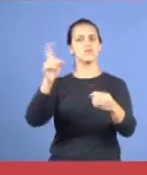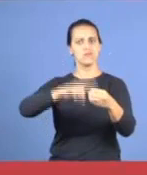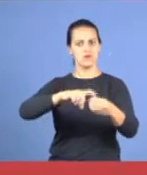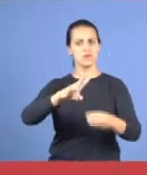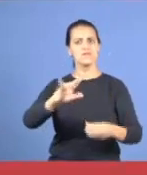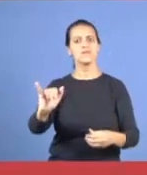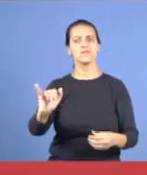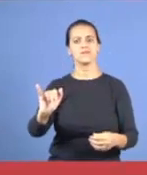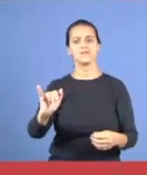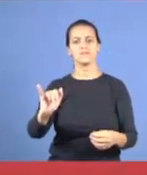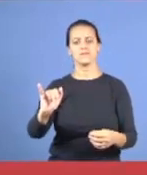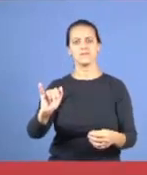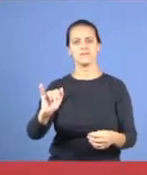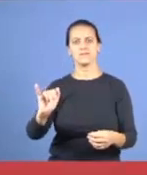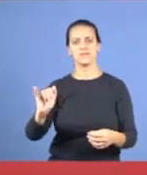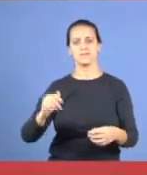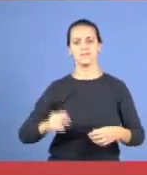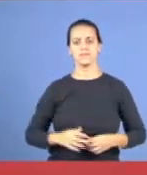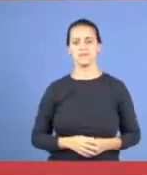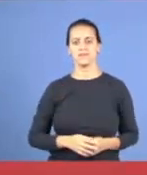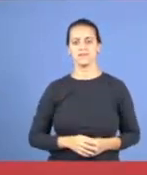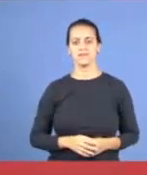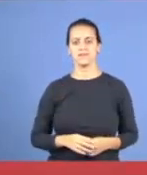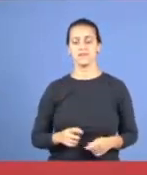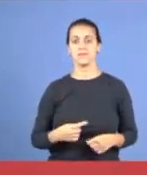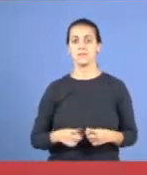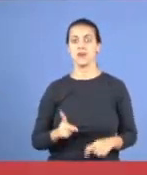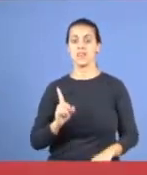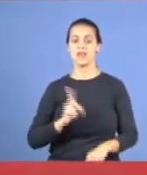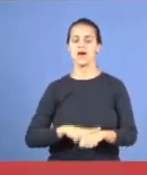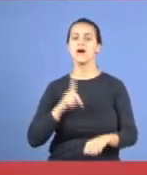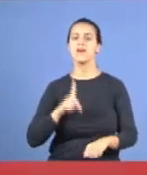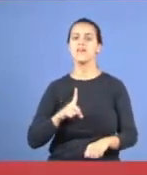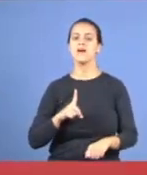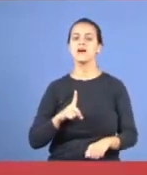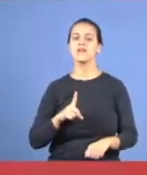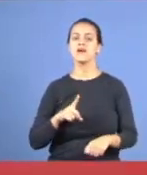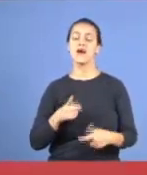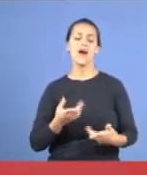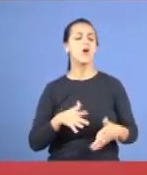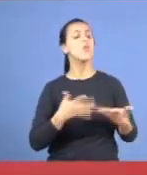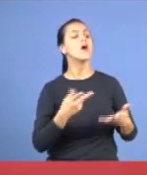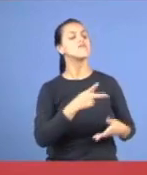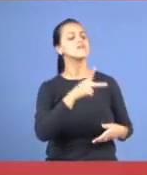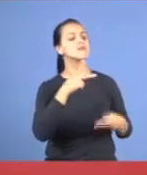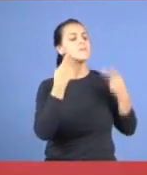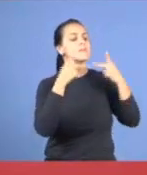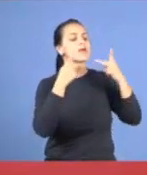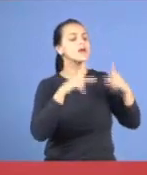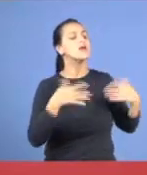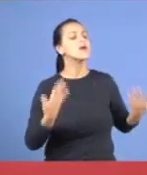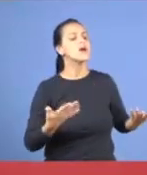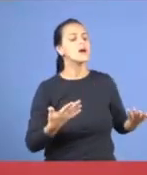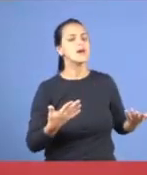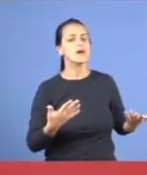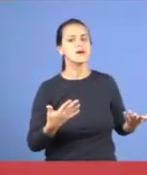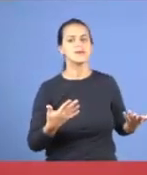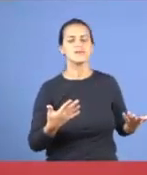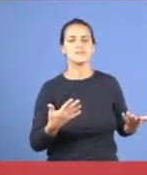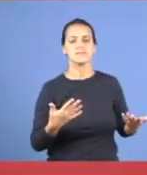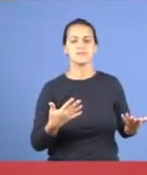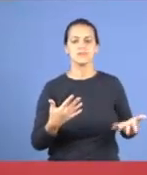mas lá, qual foi a sua mensagem? Não, estava pregando que, Jesus está vindo, não, não, não,